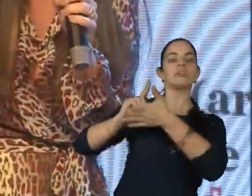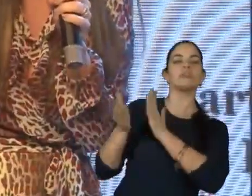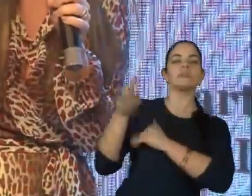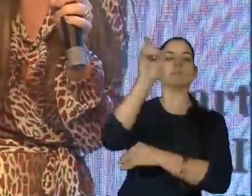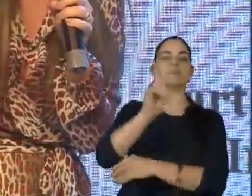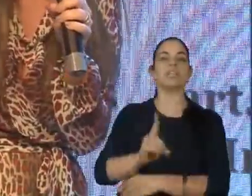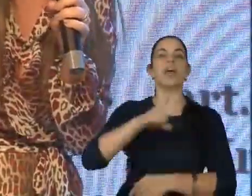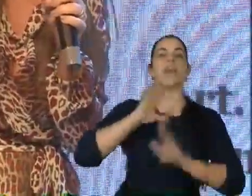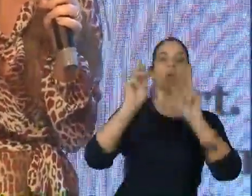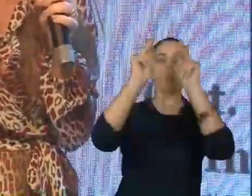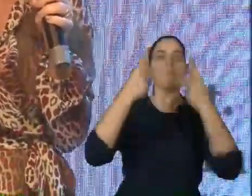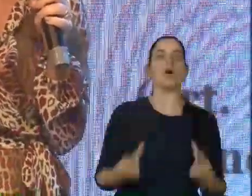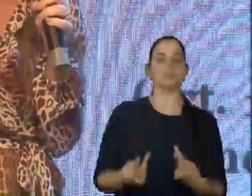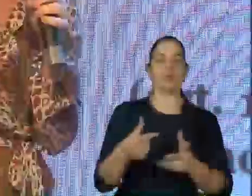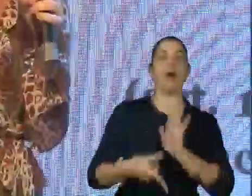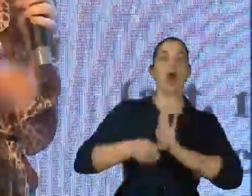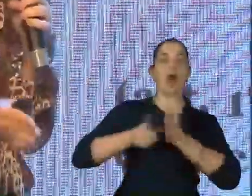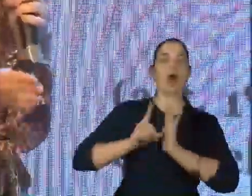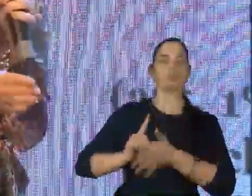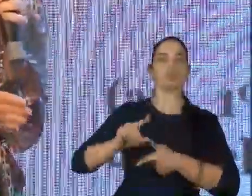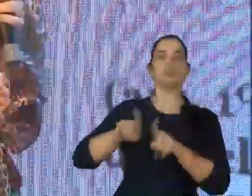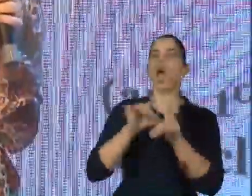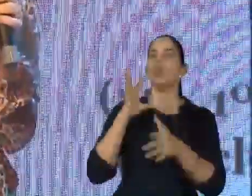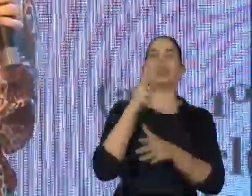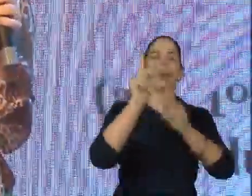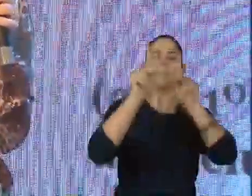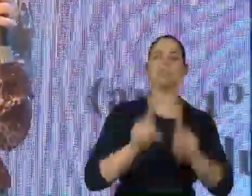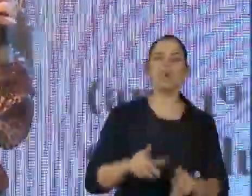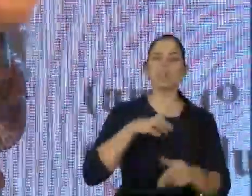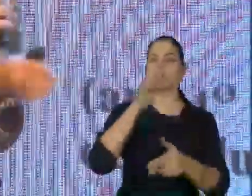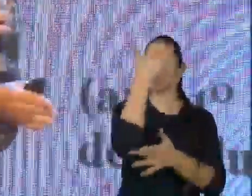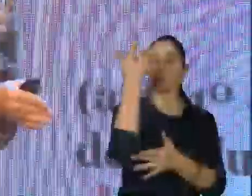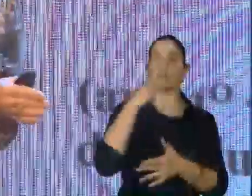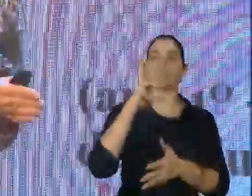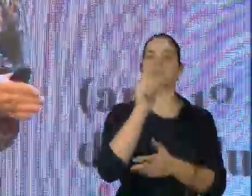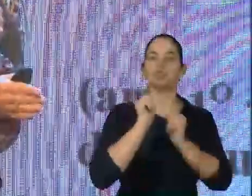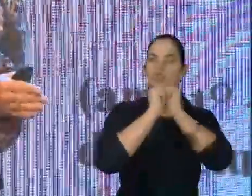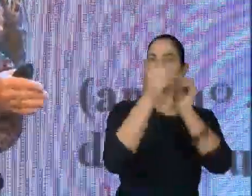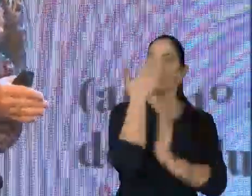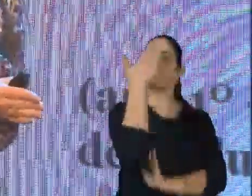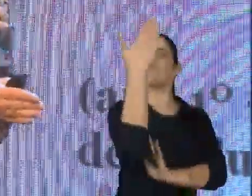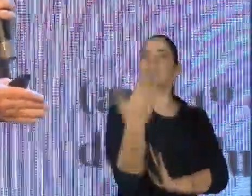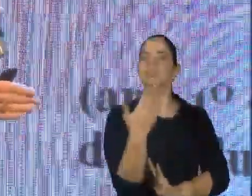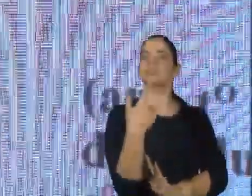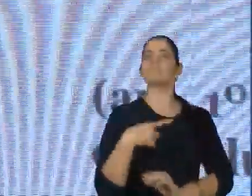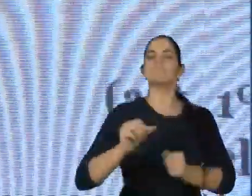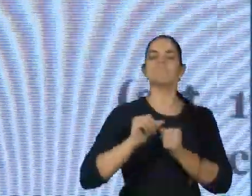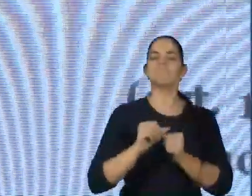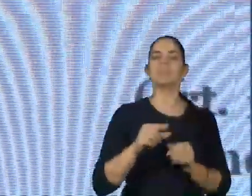uma pessoa humana. Então, ele coloca todas as pessoas, os seres humanos, na frente de qualquer outra condição.